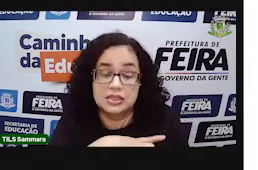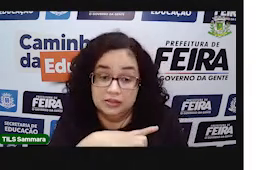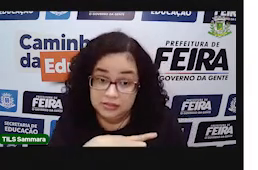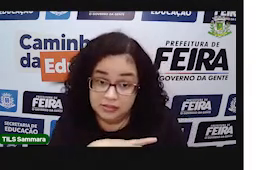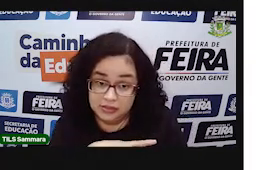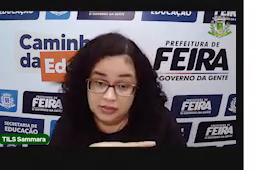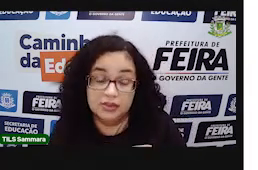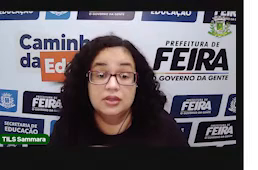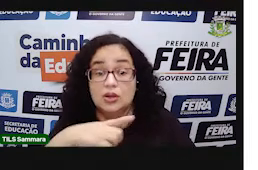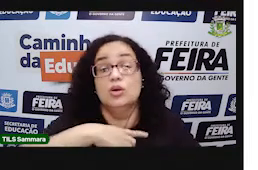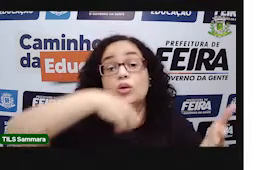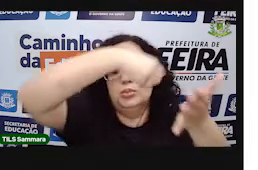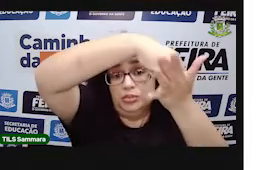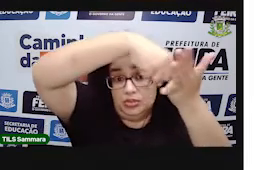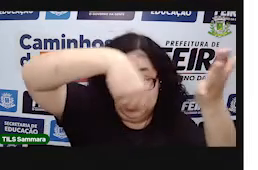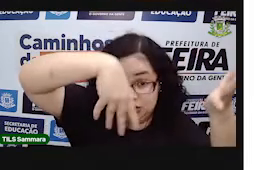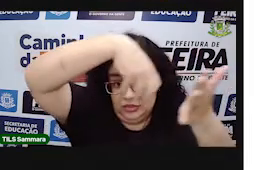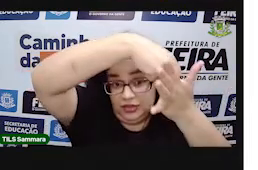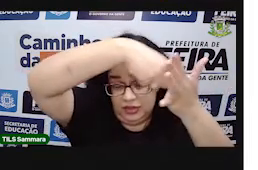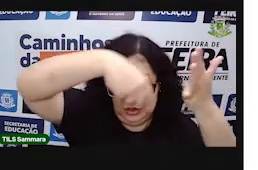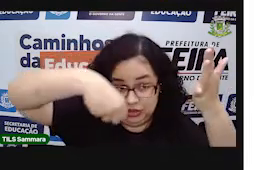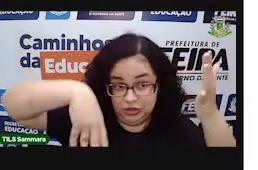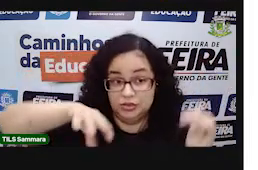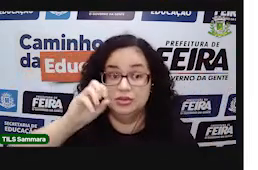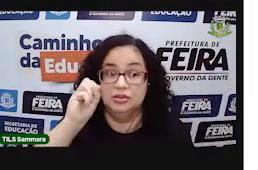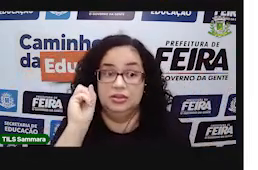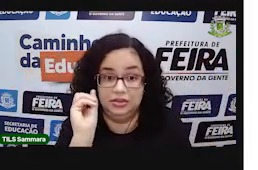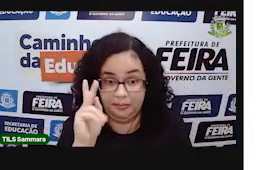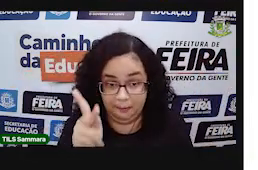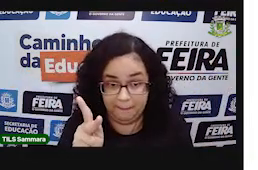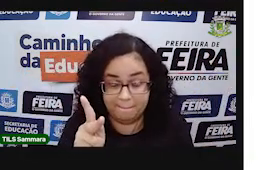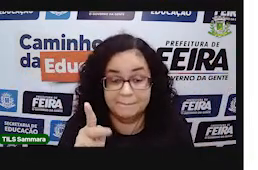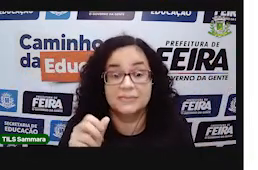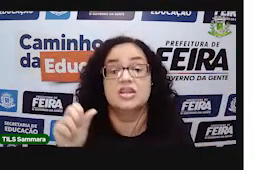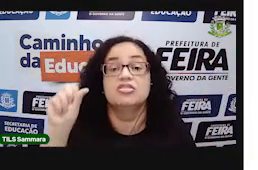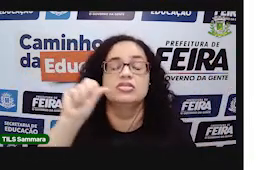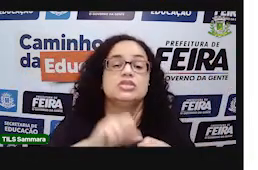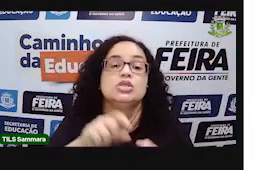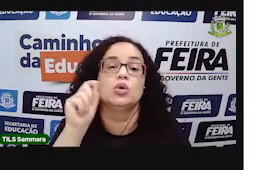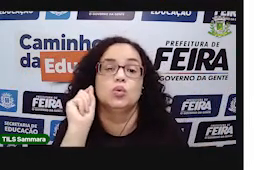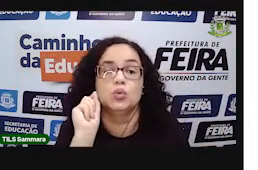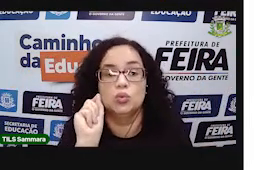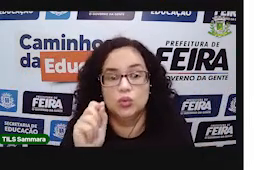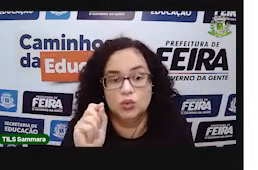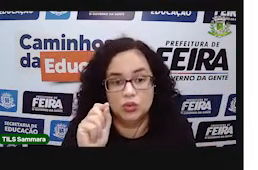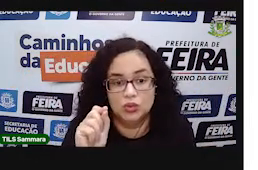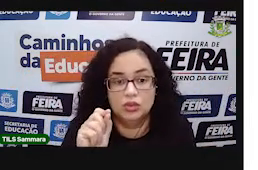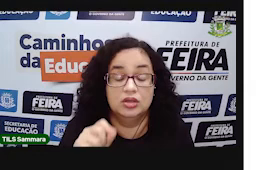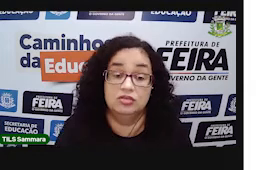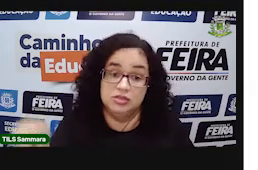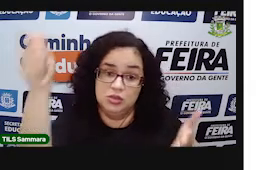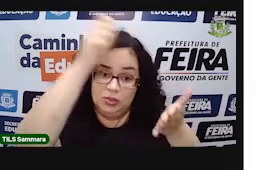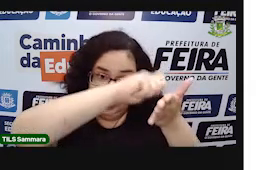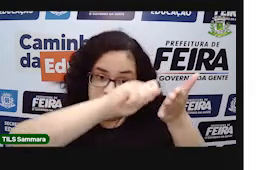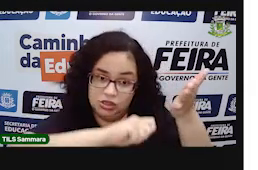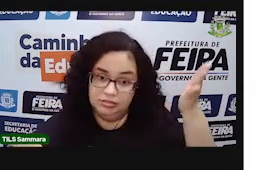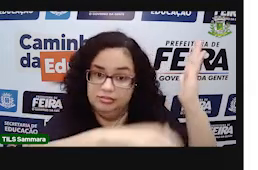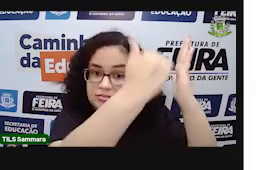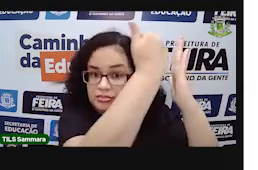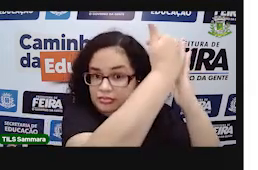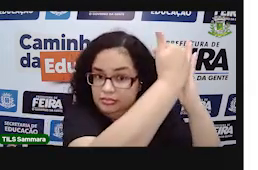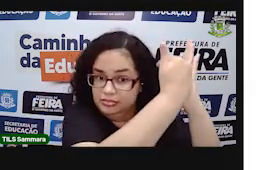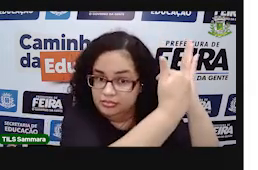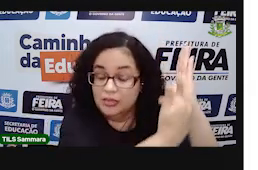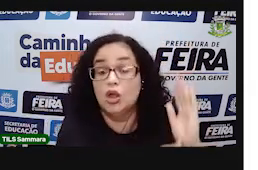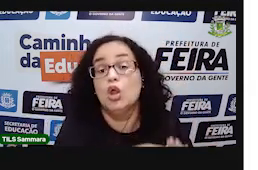Bom, então eu tenho uma proposta de tarefa para você. Certo? O que é que você vai fazer? Você